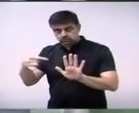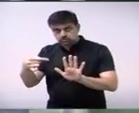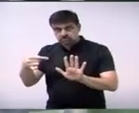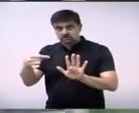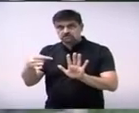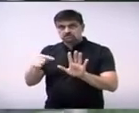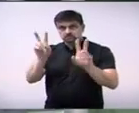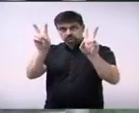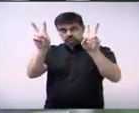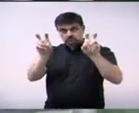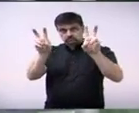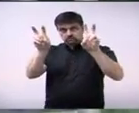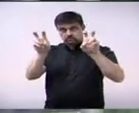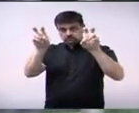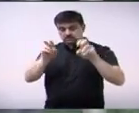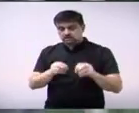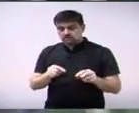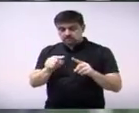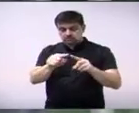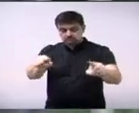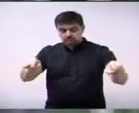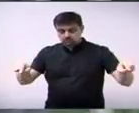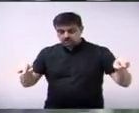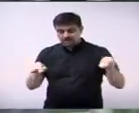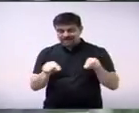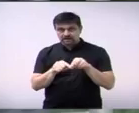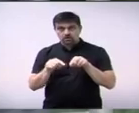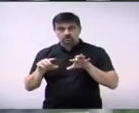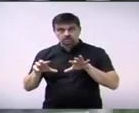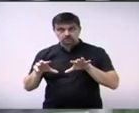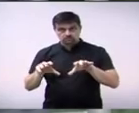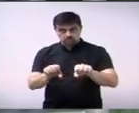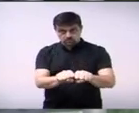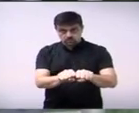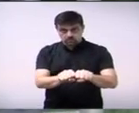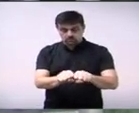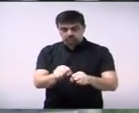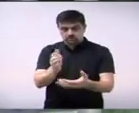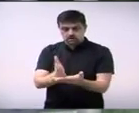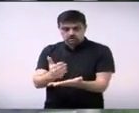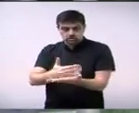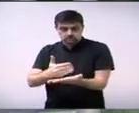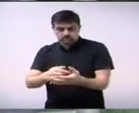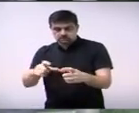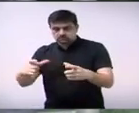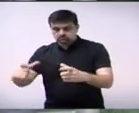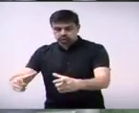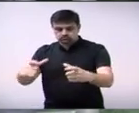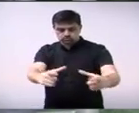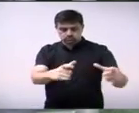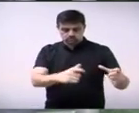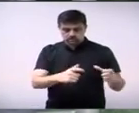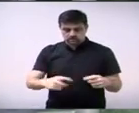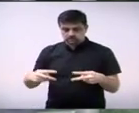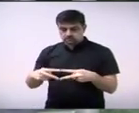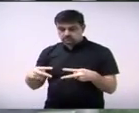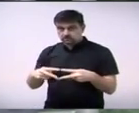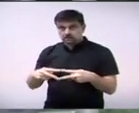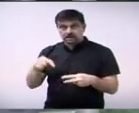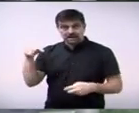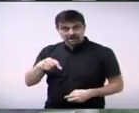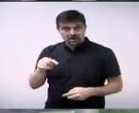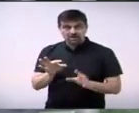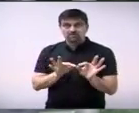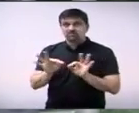do código de uso e ocupação de solo de grande importância é um dos projetos é um